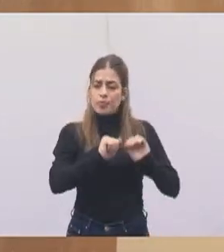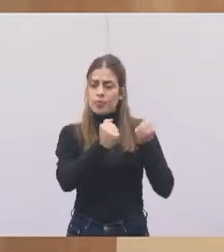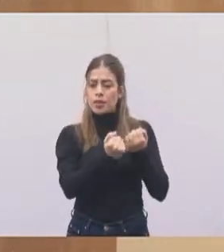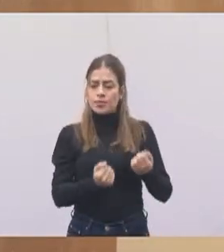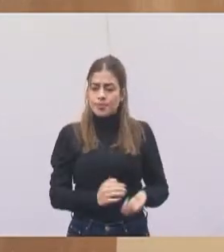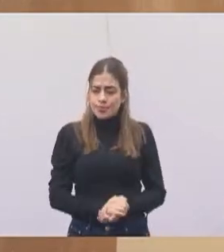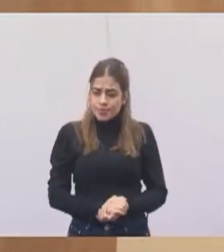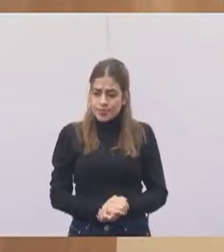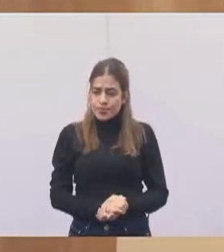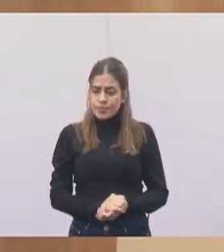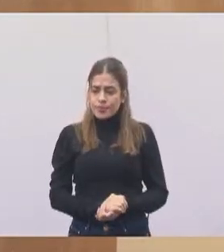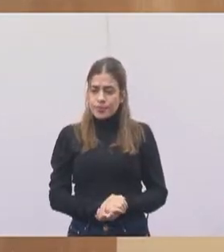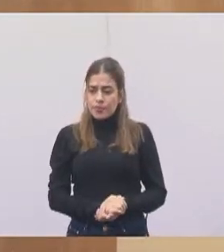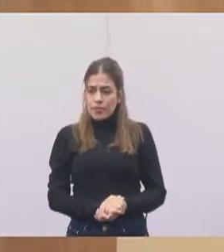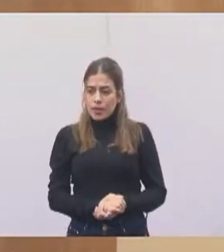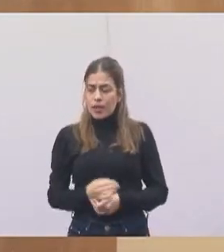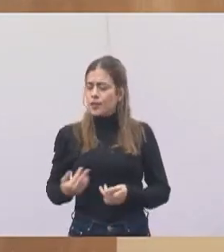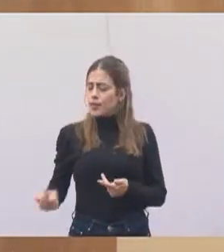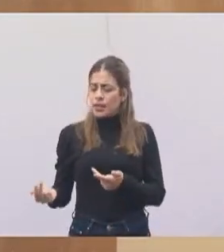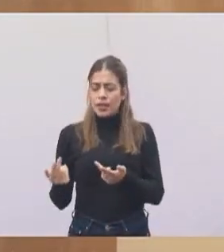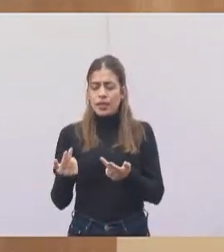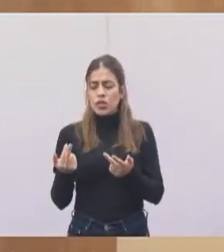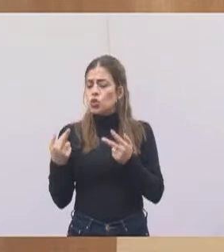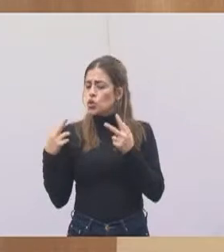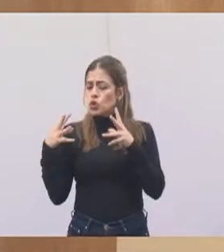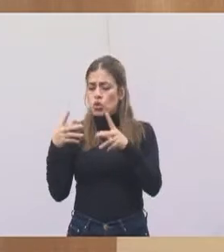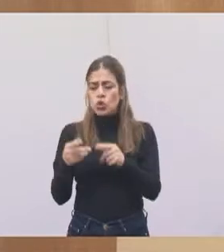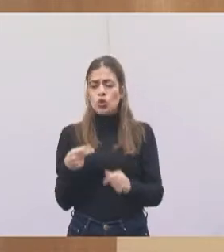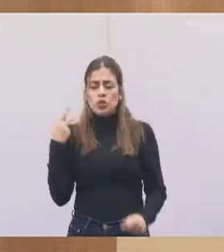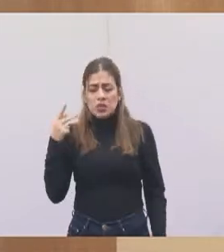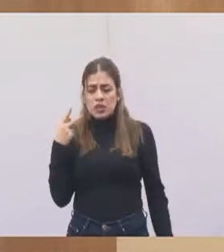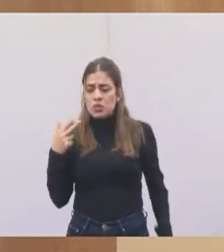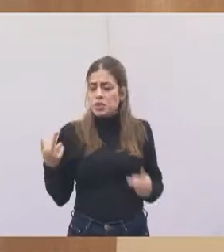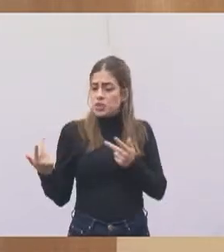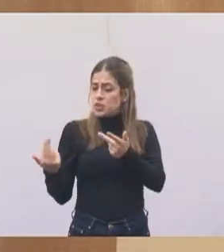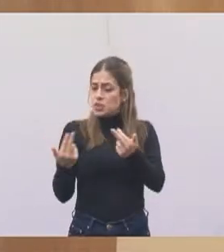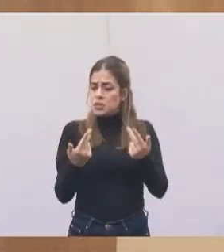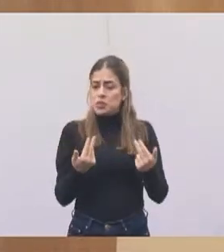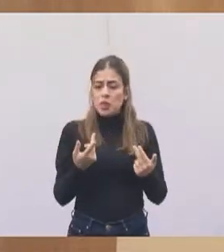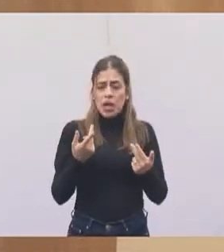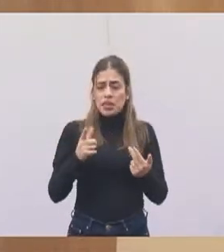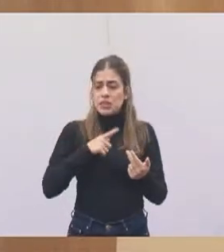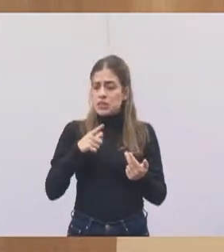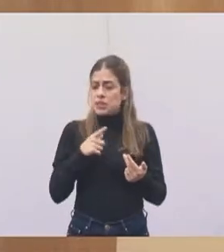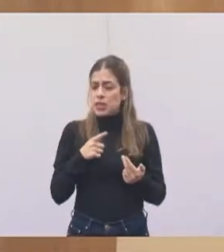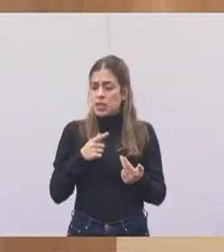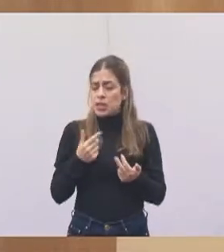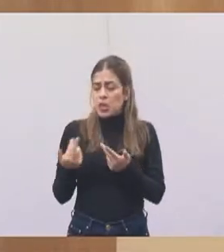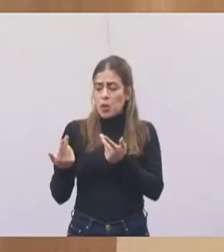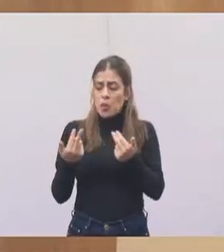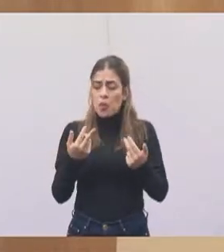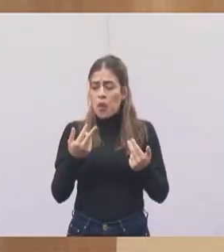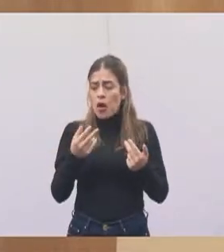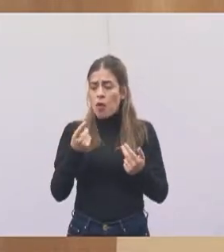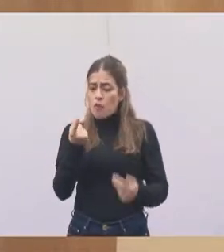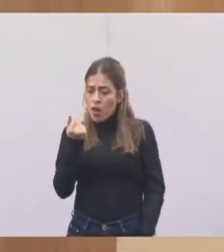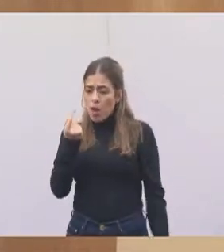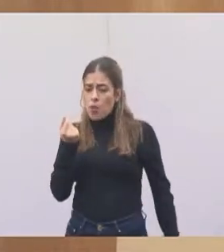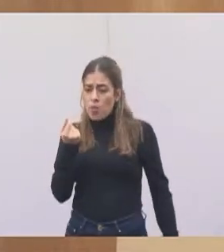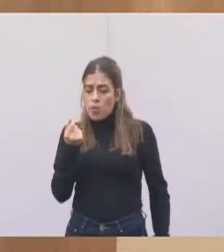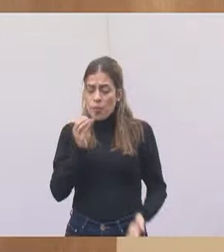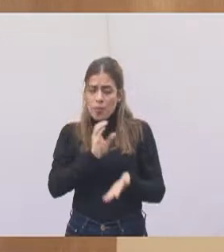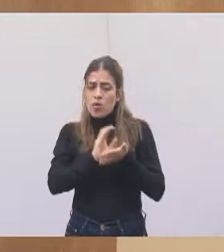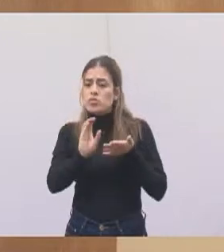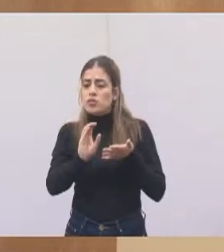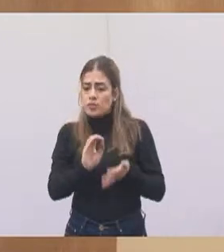de destinar essas verbas, para qual entidade ele achar necessário. Então, assim, foi muito bom esse projeto, e